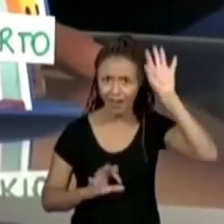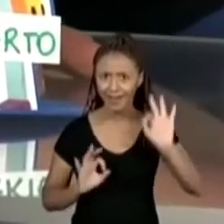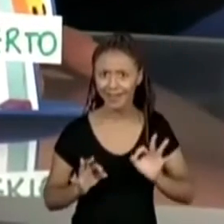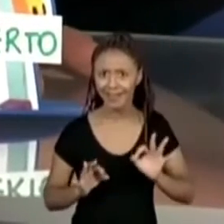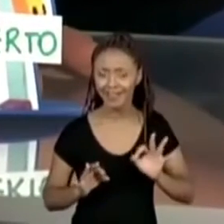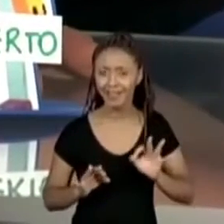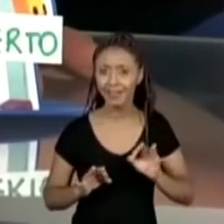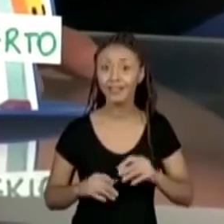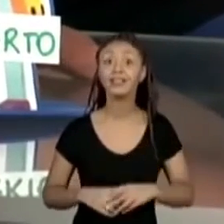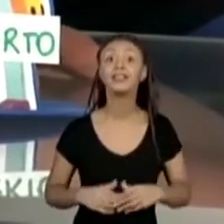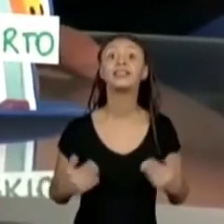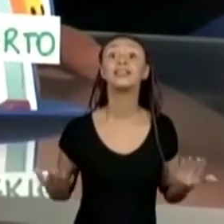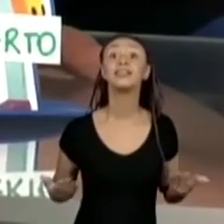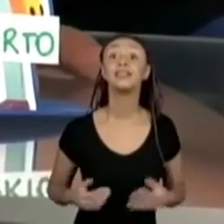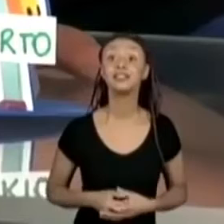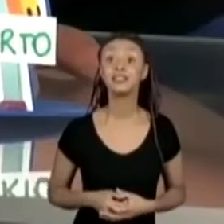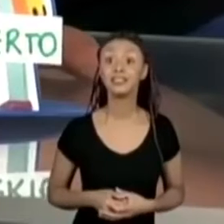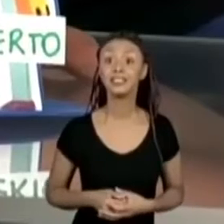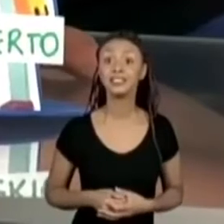E aí?